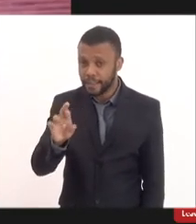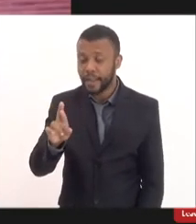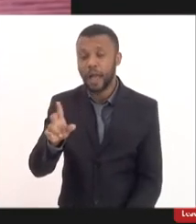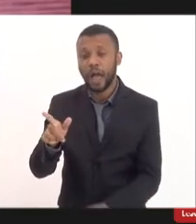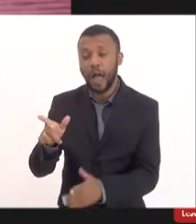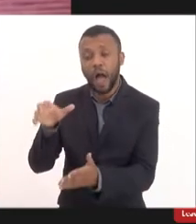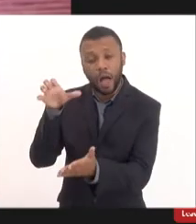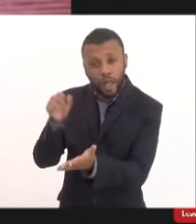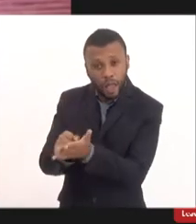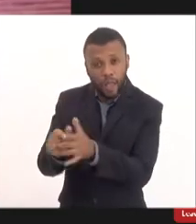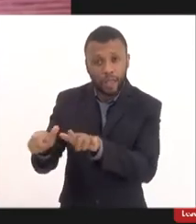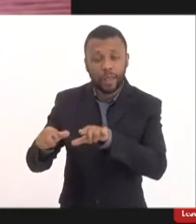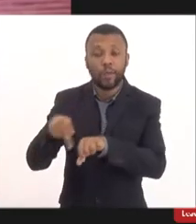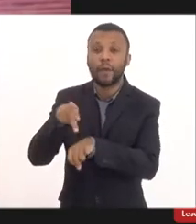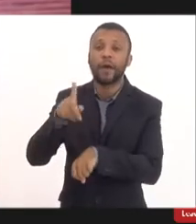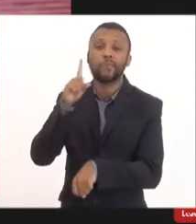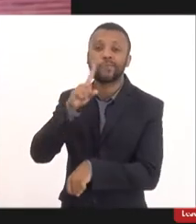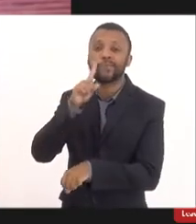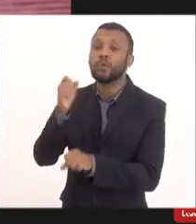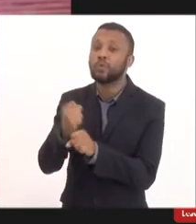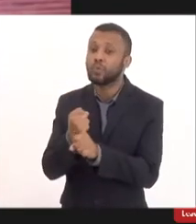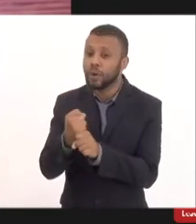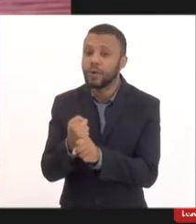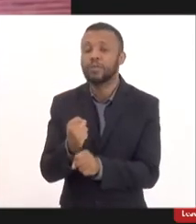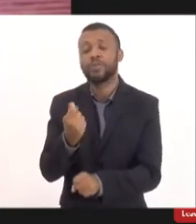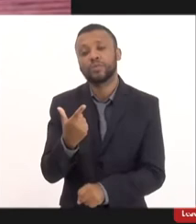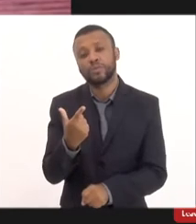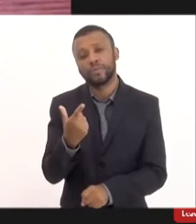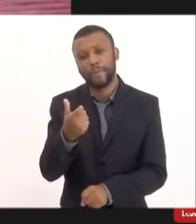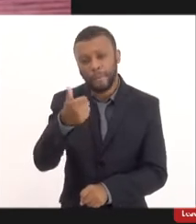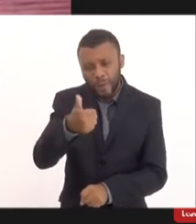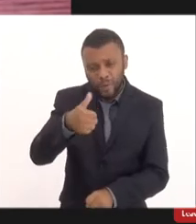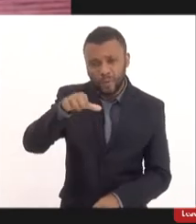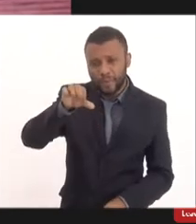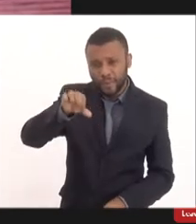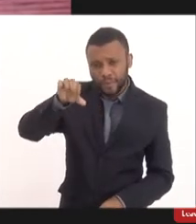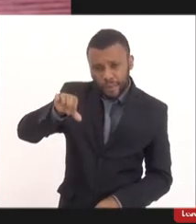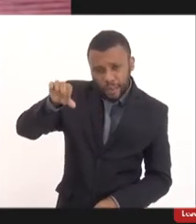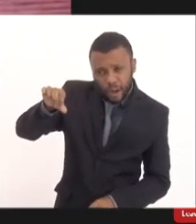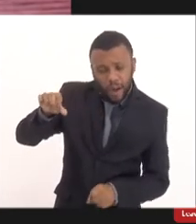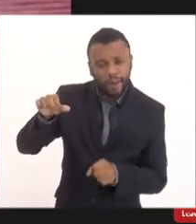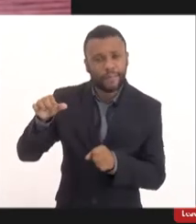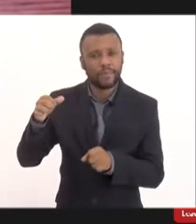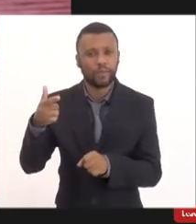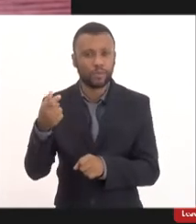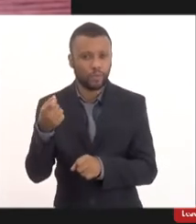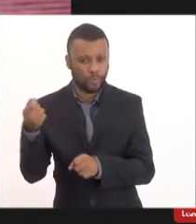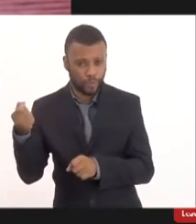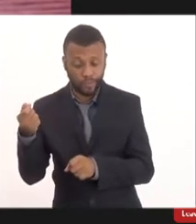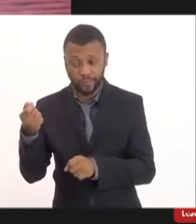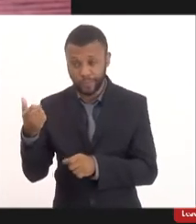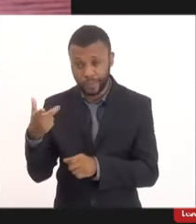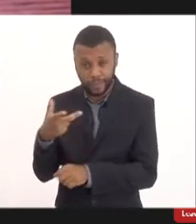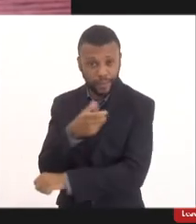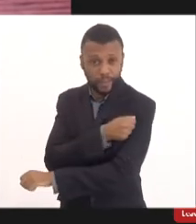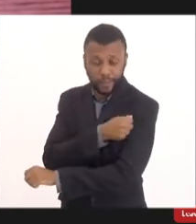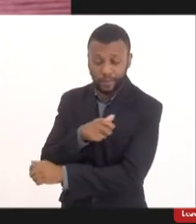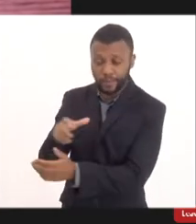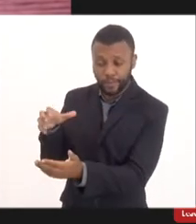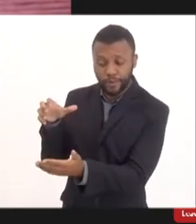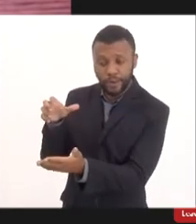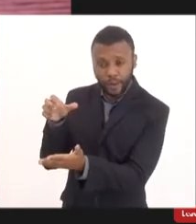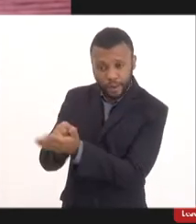1999 em 2000 mais ou menos 1999 essa vacina foi licenciada foi